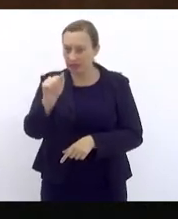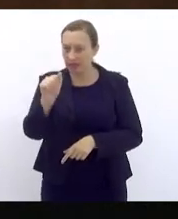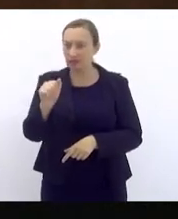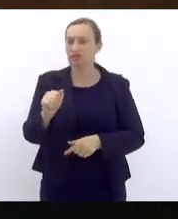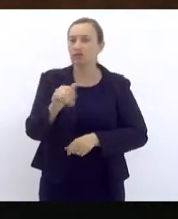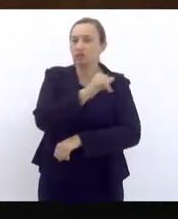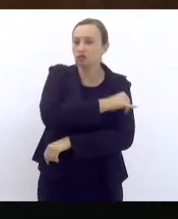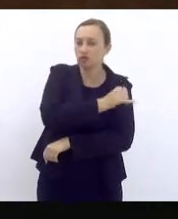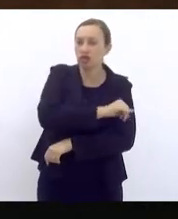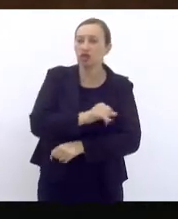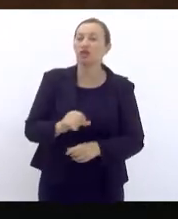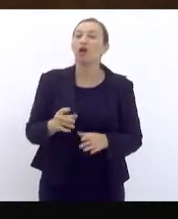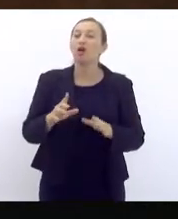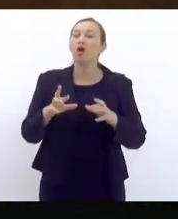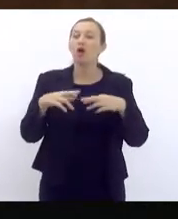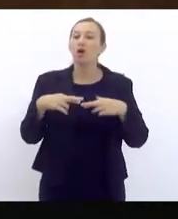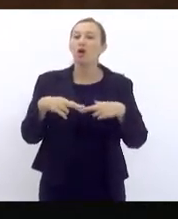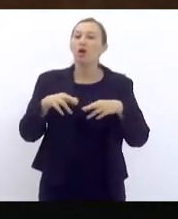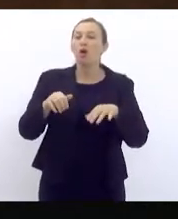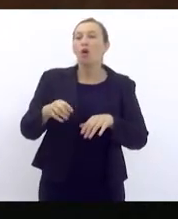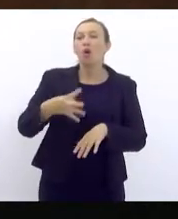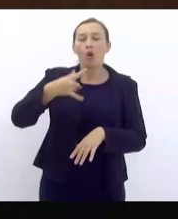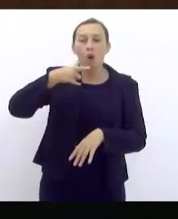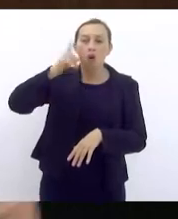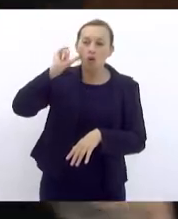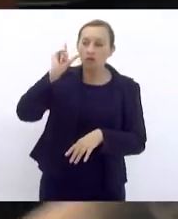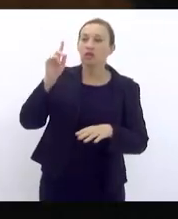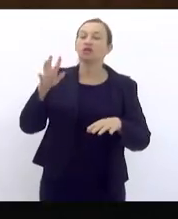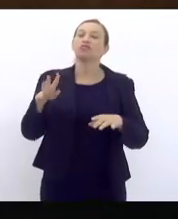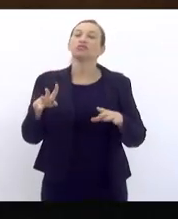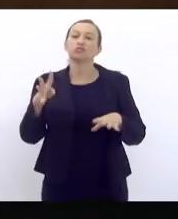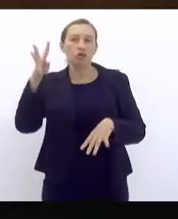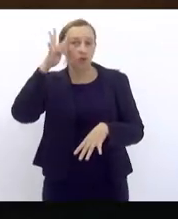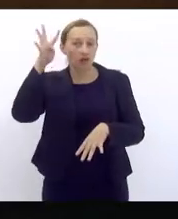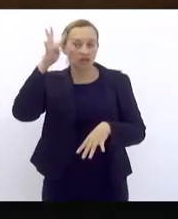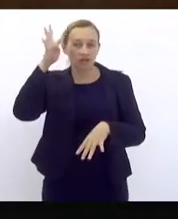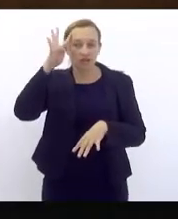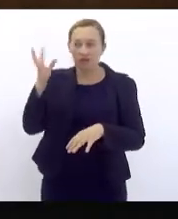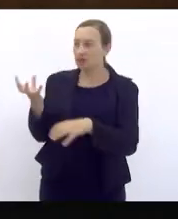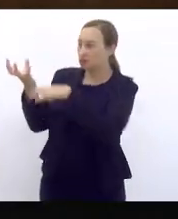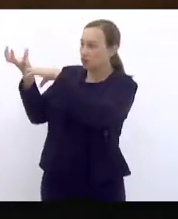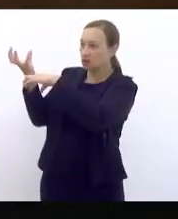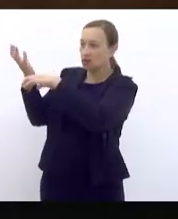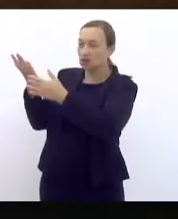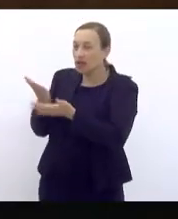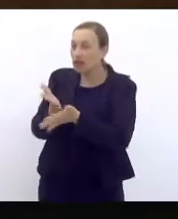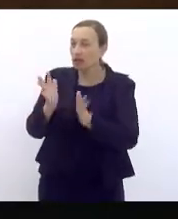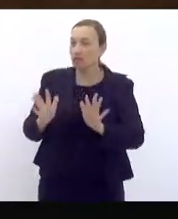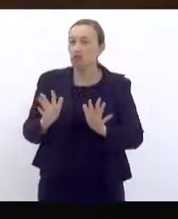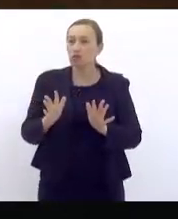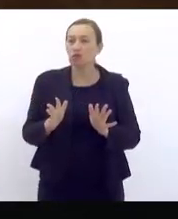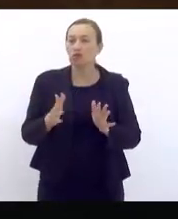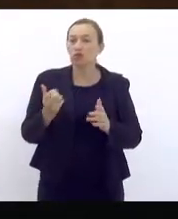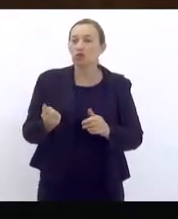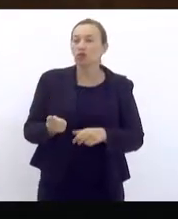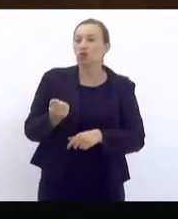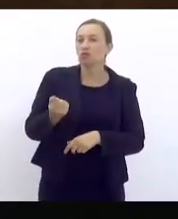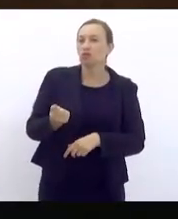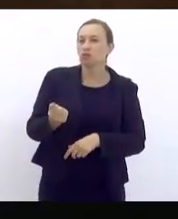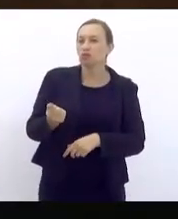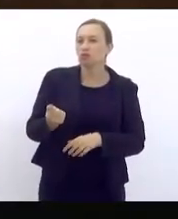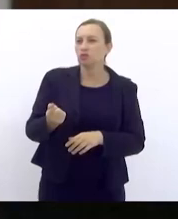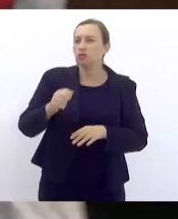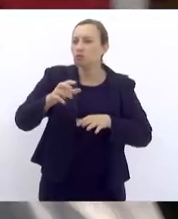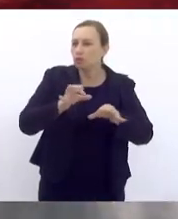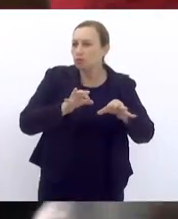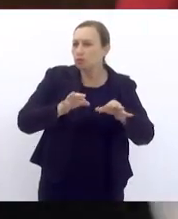na sessão plenária de ontem, na quarta-feira, o Congresso Nacional derrubou o veto total do ex-presidente Jair Bolsonaro a um